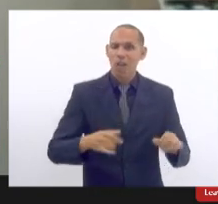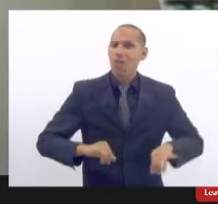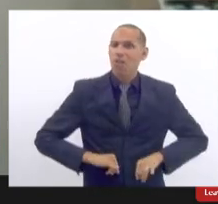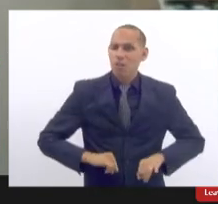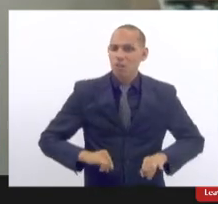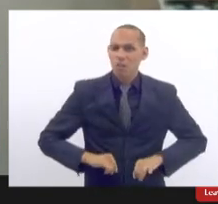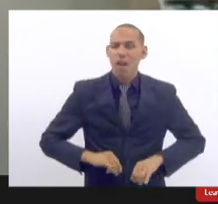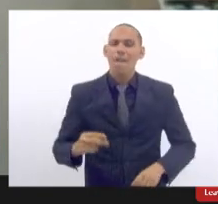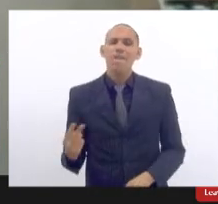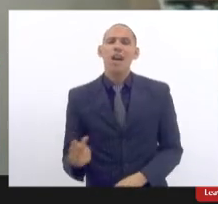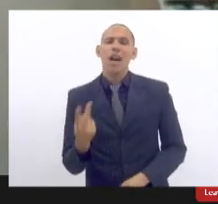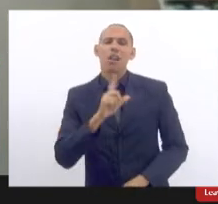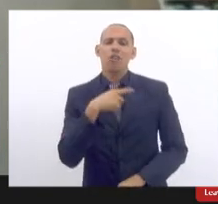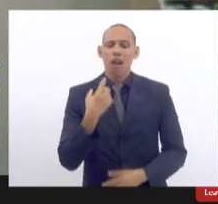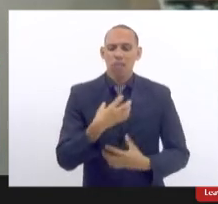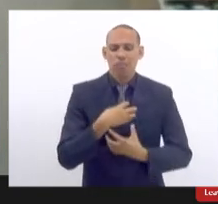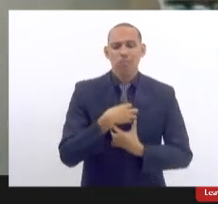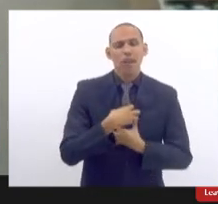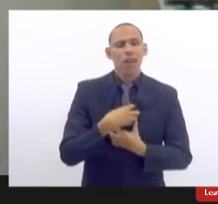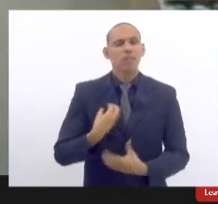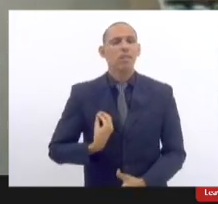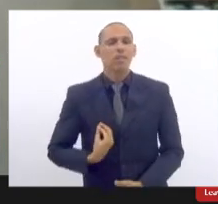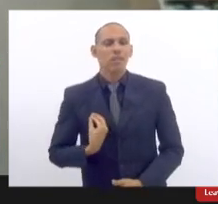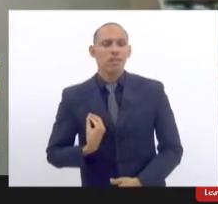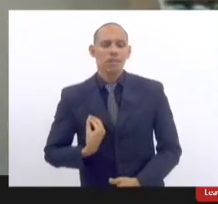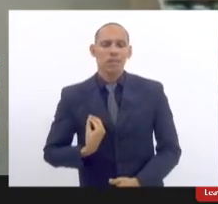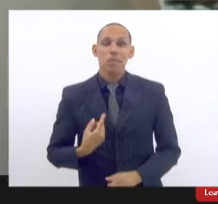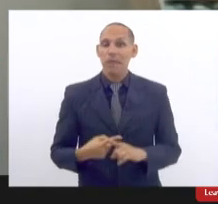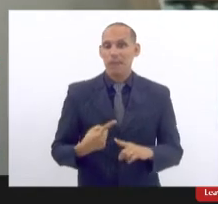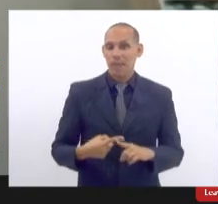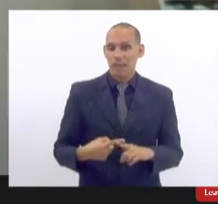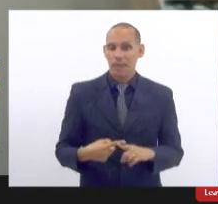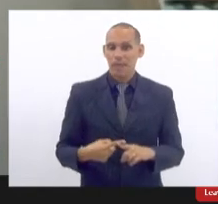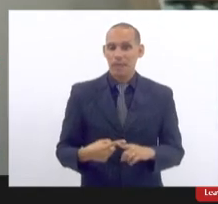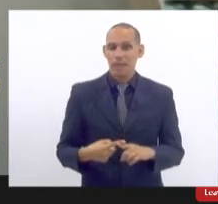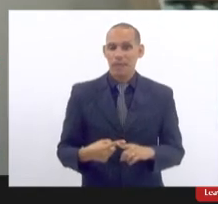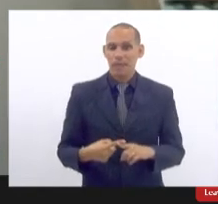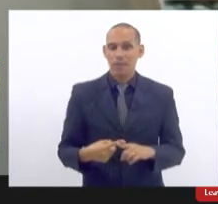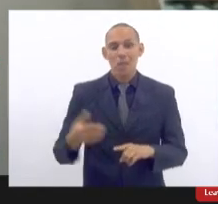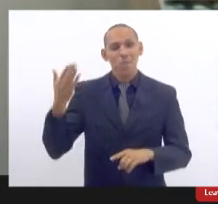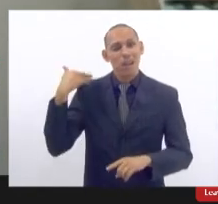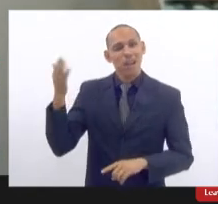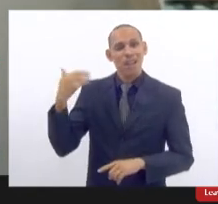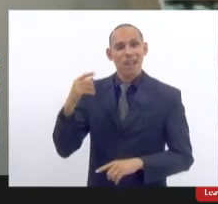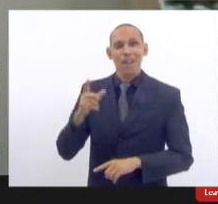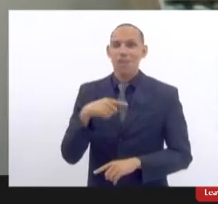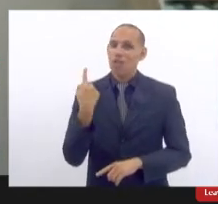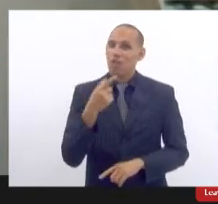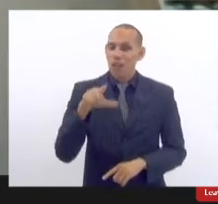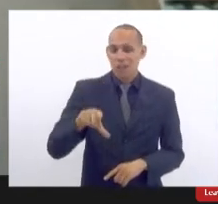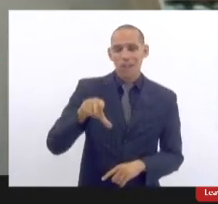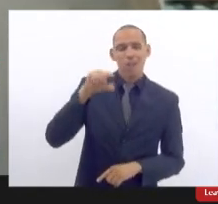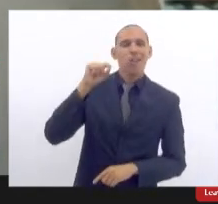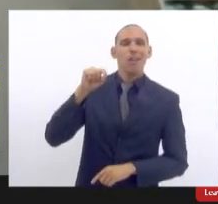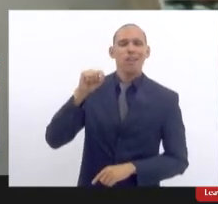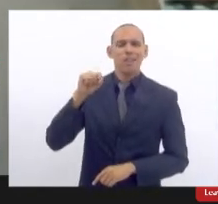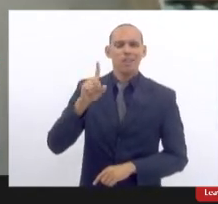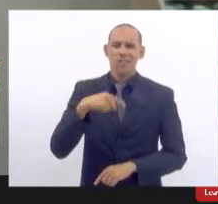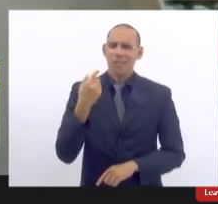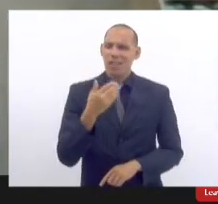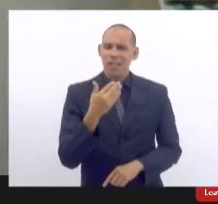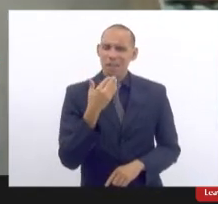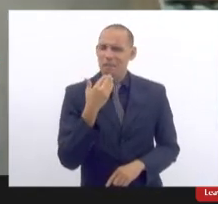do que sentimos do que vivemos porque antes a gente não escolheu a gente não pediu para